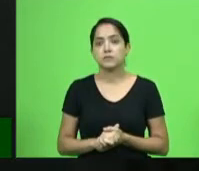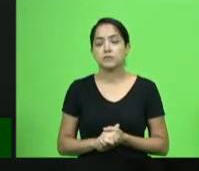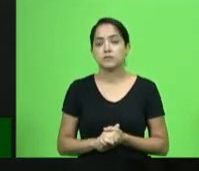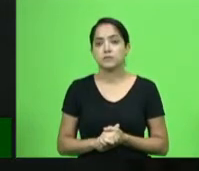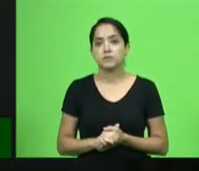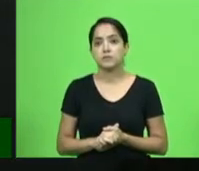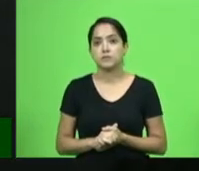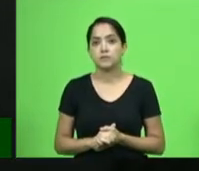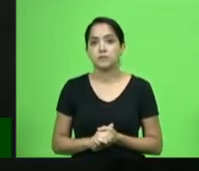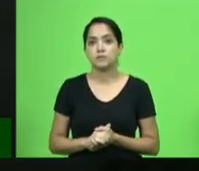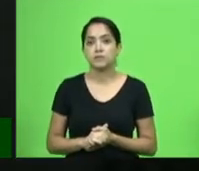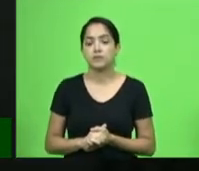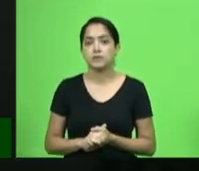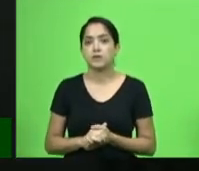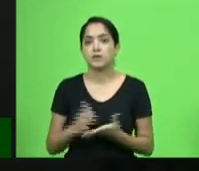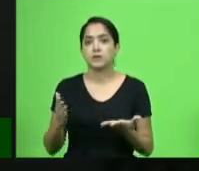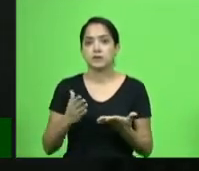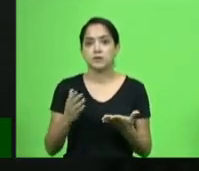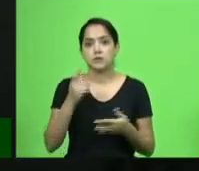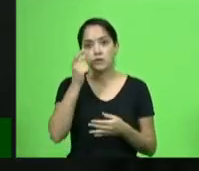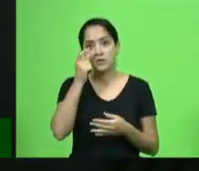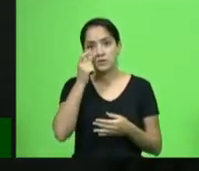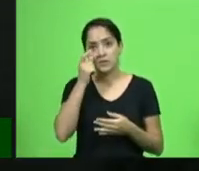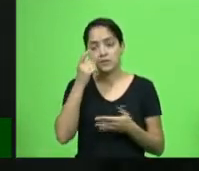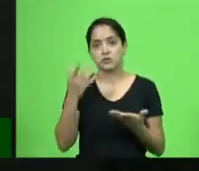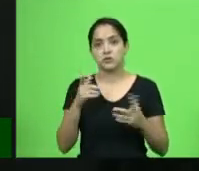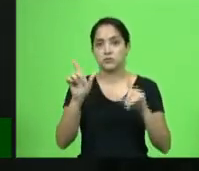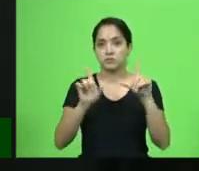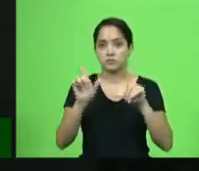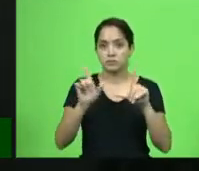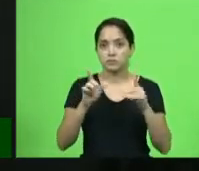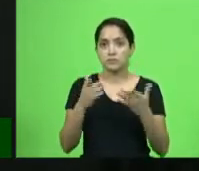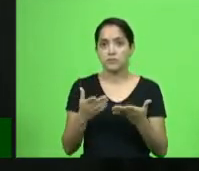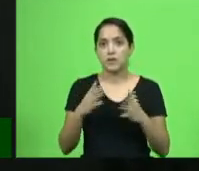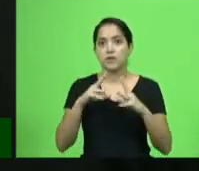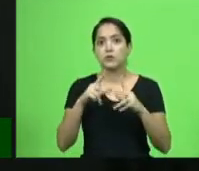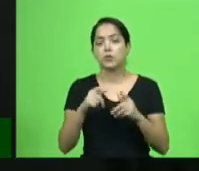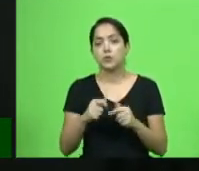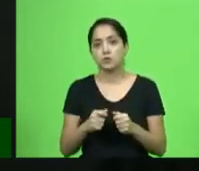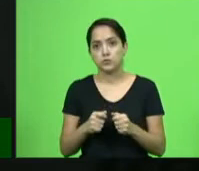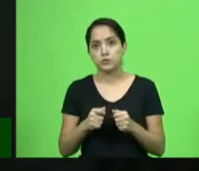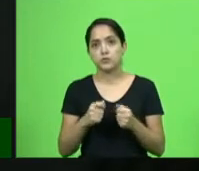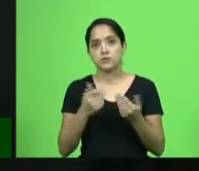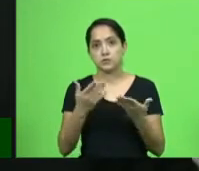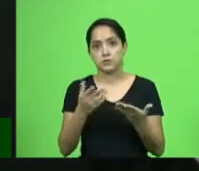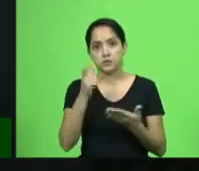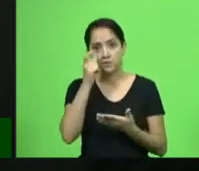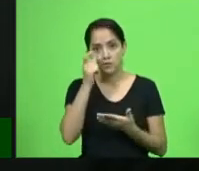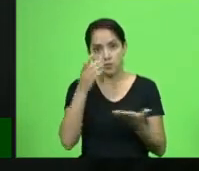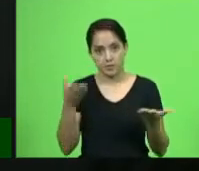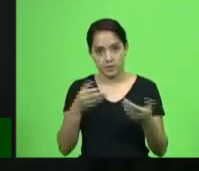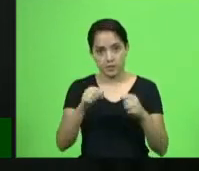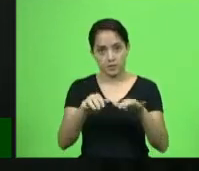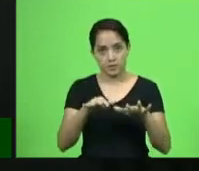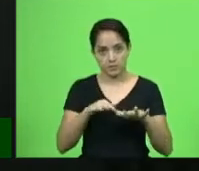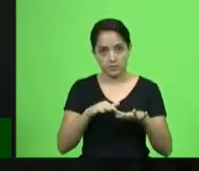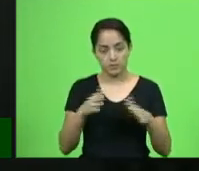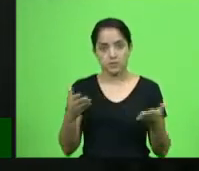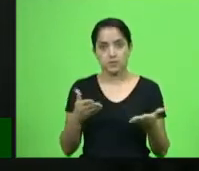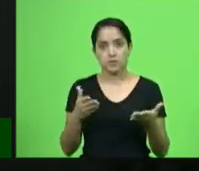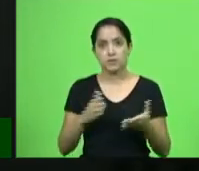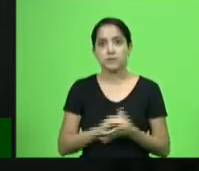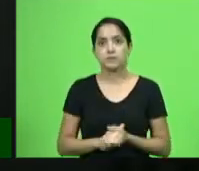e também quem nos assiste nos canais respectivos, aos servidores, enfim, a todos que estão nos acompanhando e que vão nos acompanhar no segundo